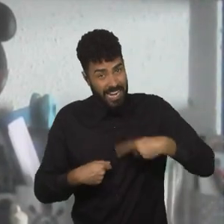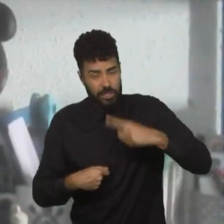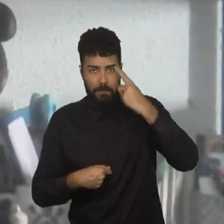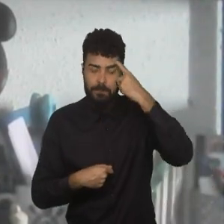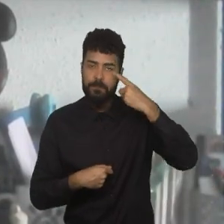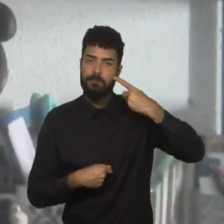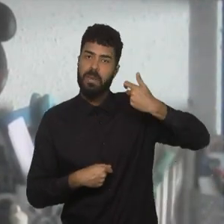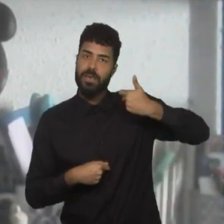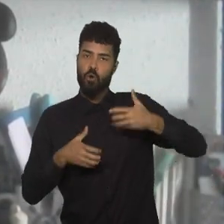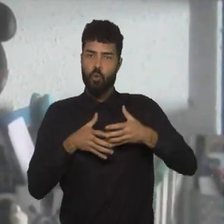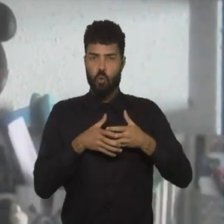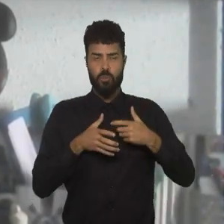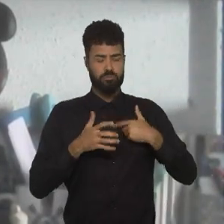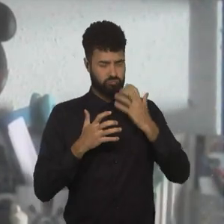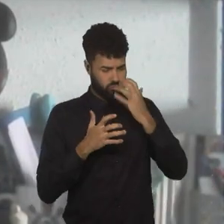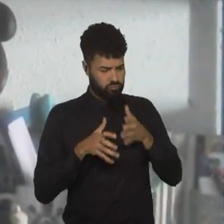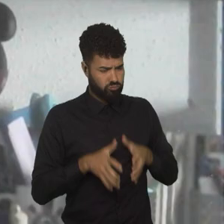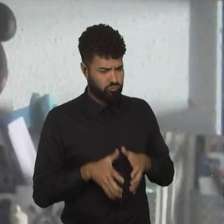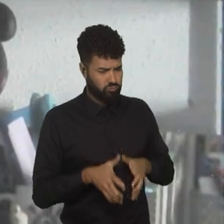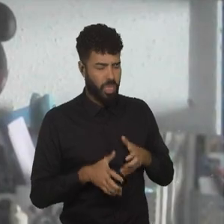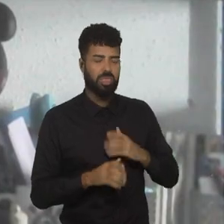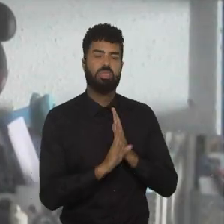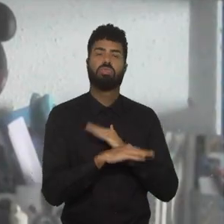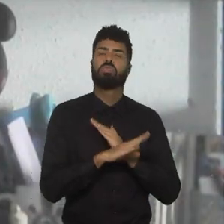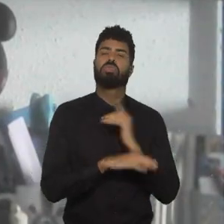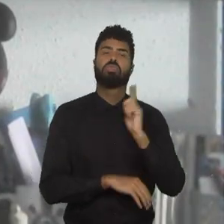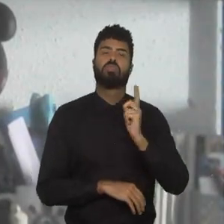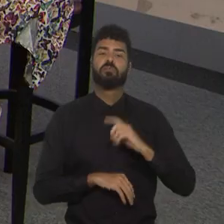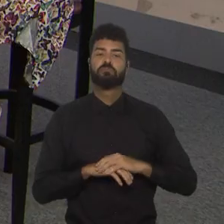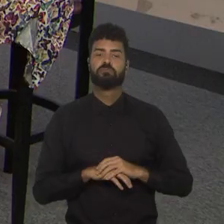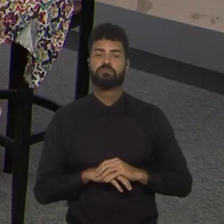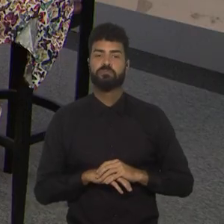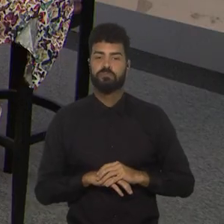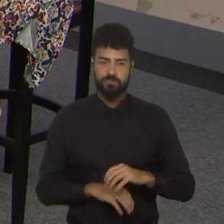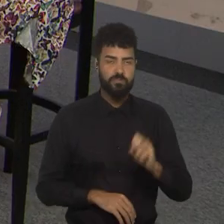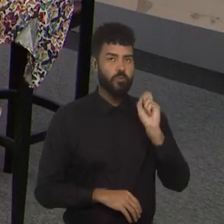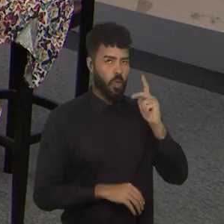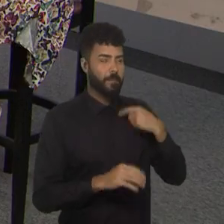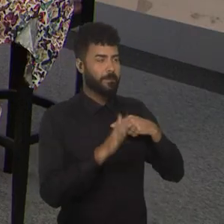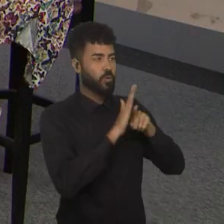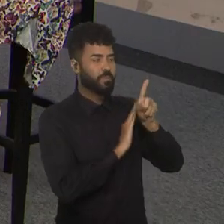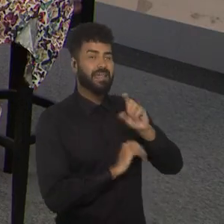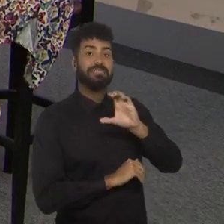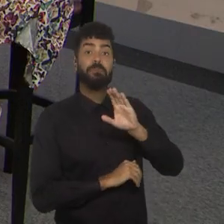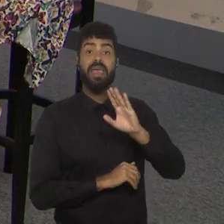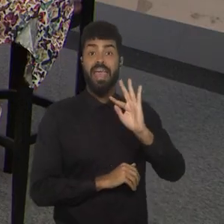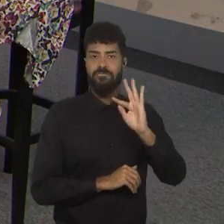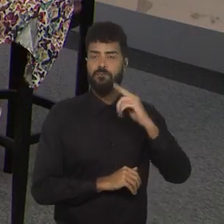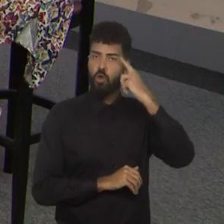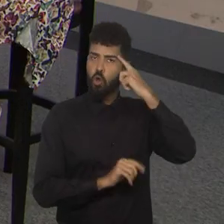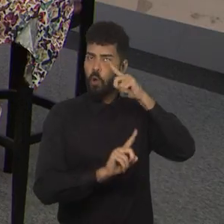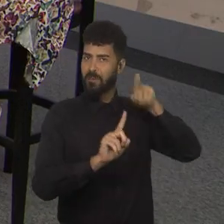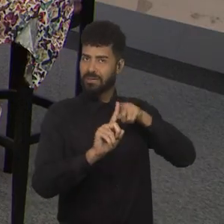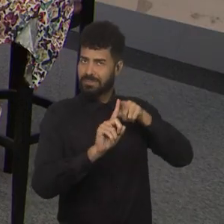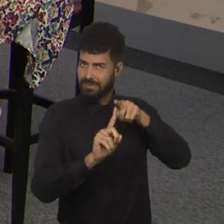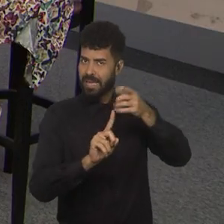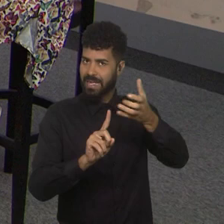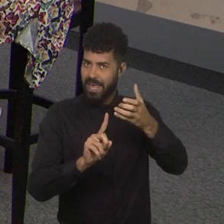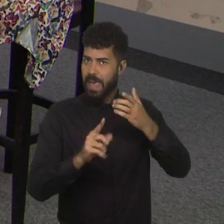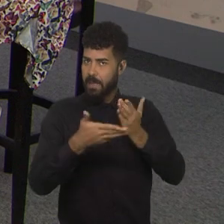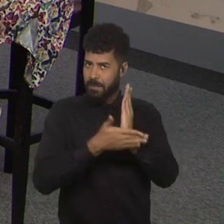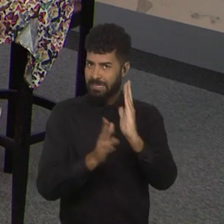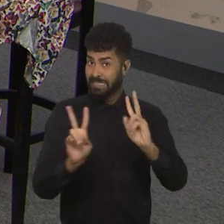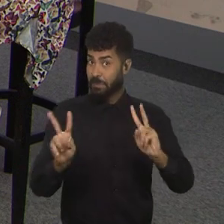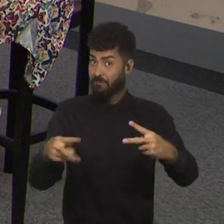o primeiro lugar, se a gente levar a sério, não vacilar. Ô Cláudia, a meta da CBF, é chegar numa semi,